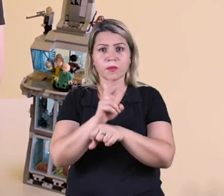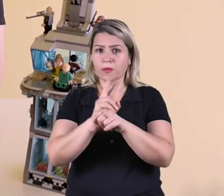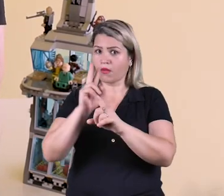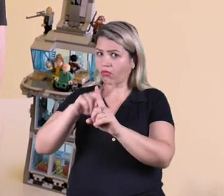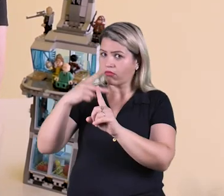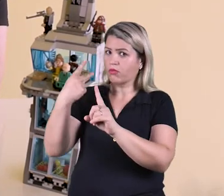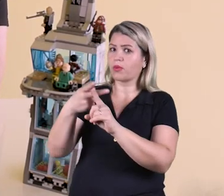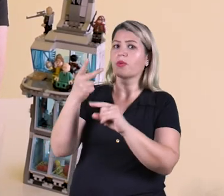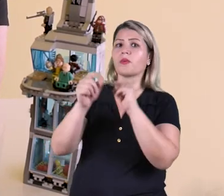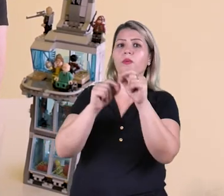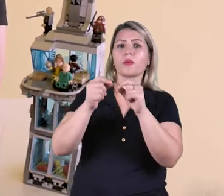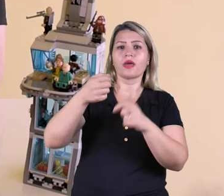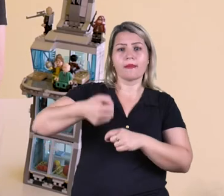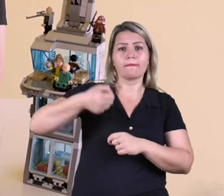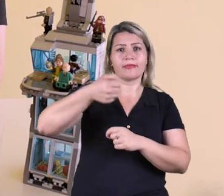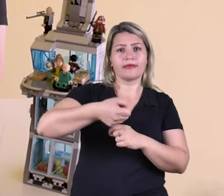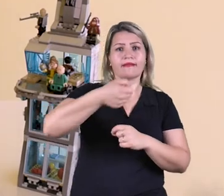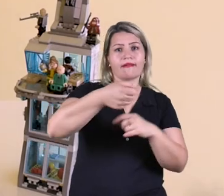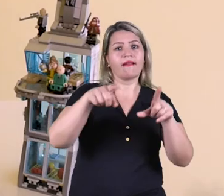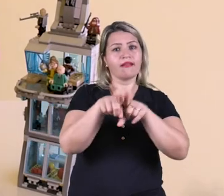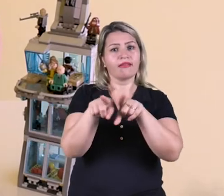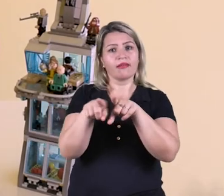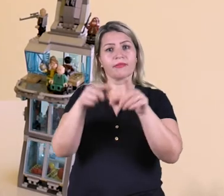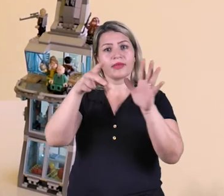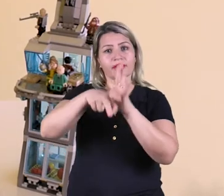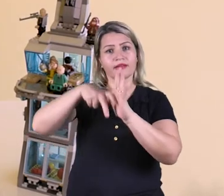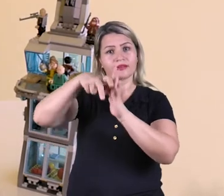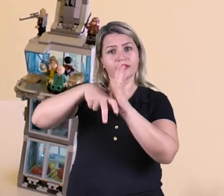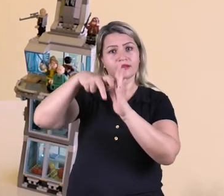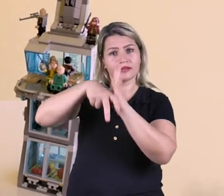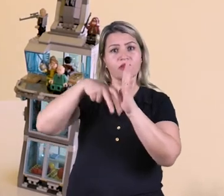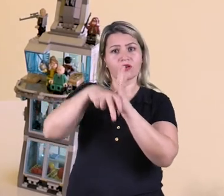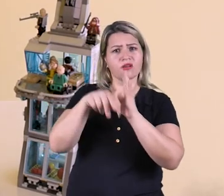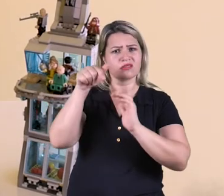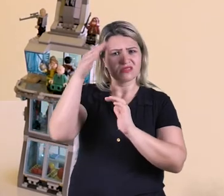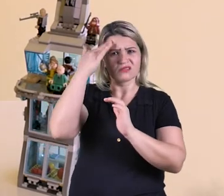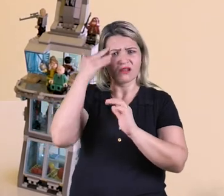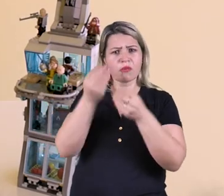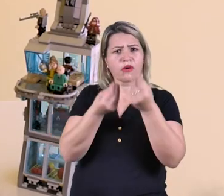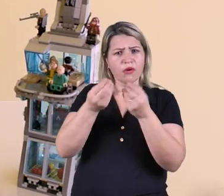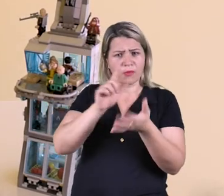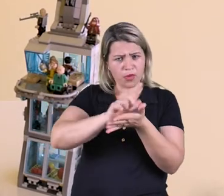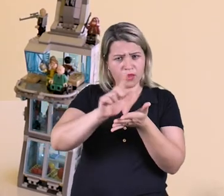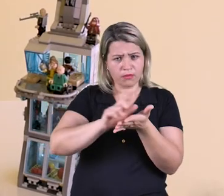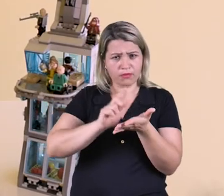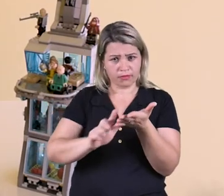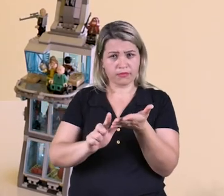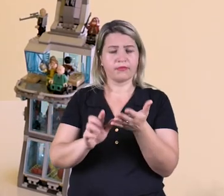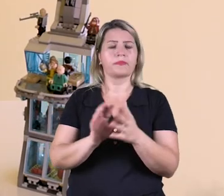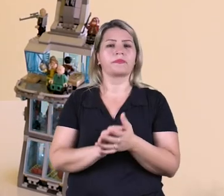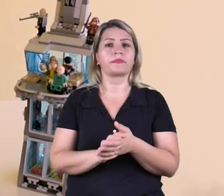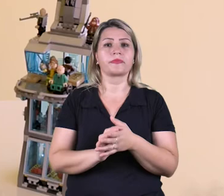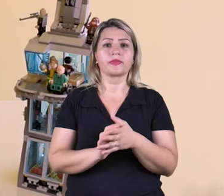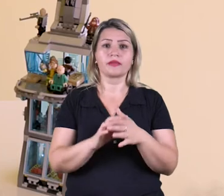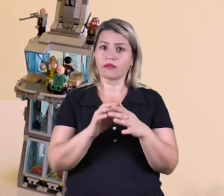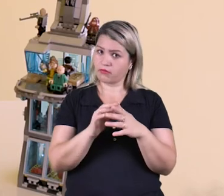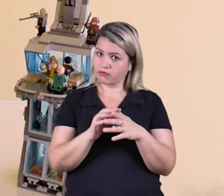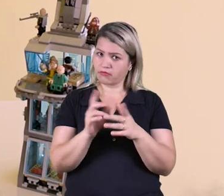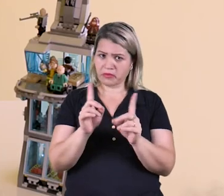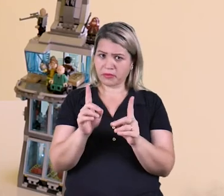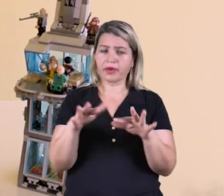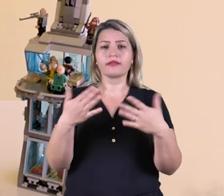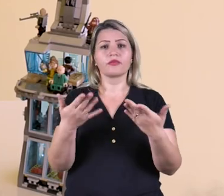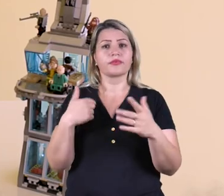cuidado redobrado com as bengalas e com as cadeiras de rodas. Você sabe como fazer a desinfecção da sua bengala e sua cadeira de rodas? Não?